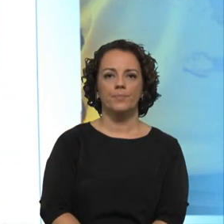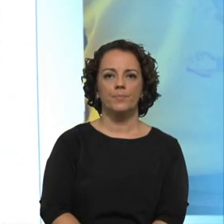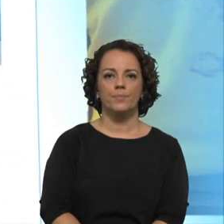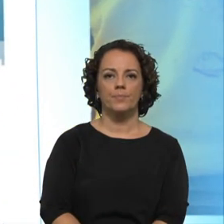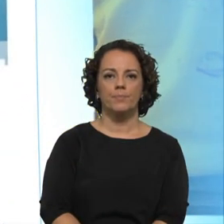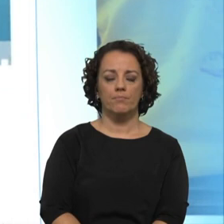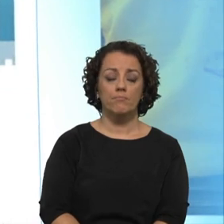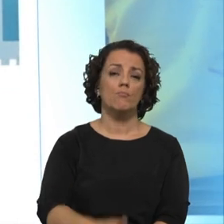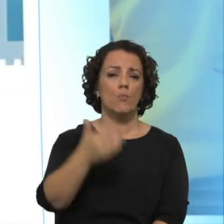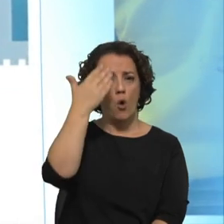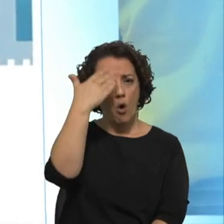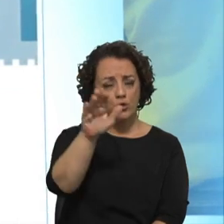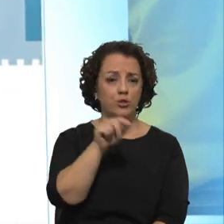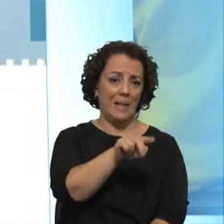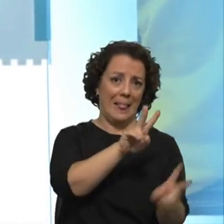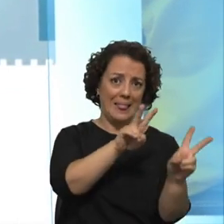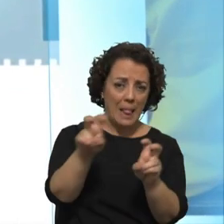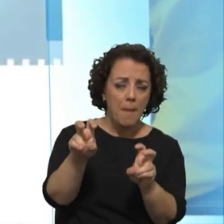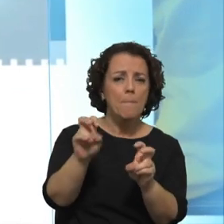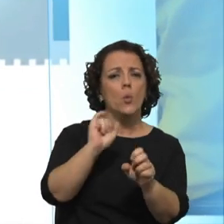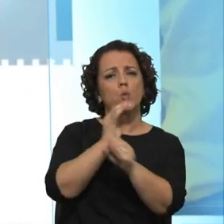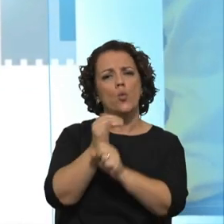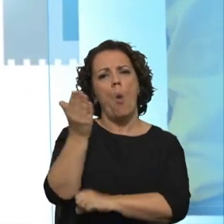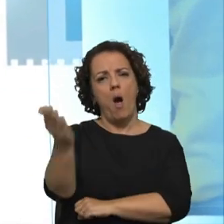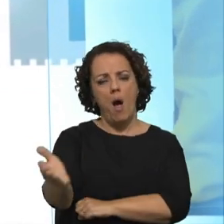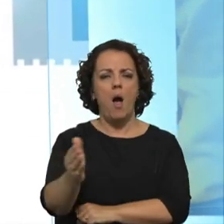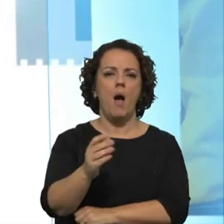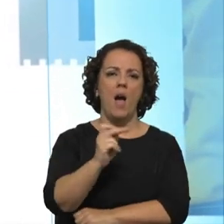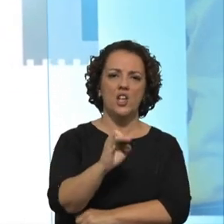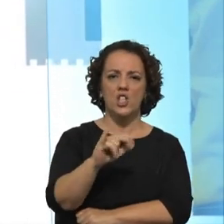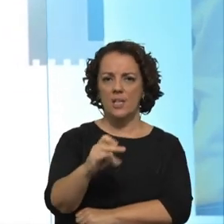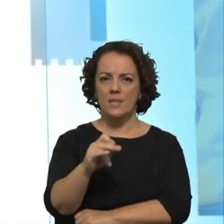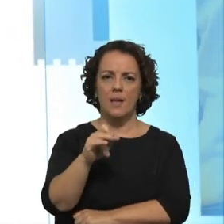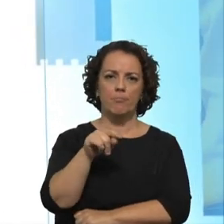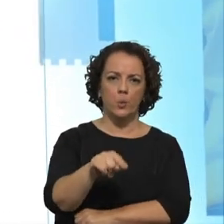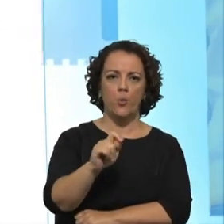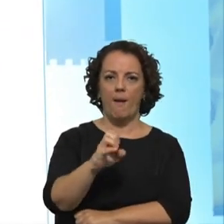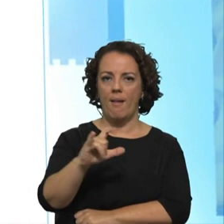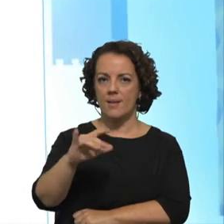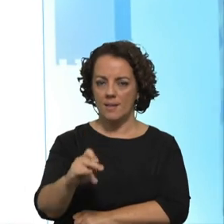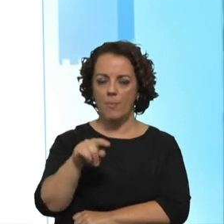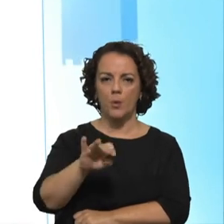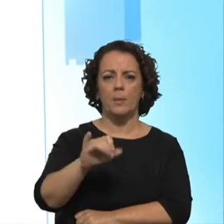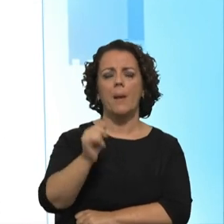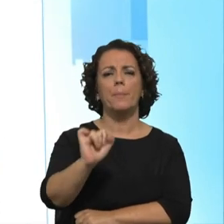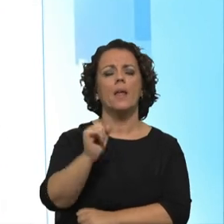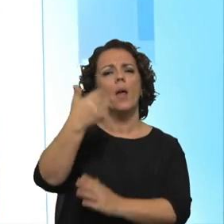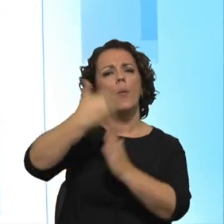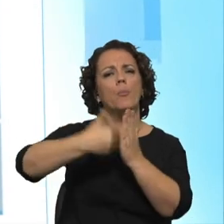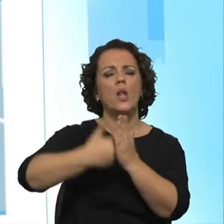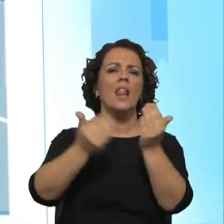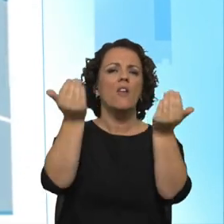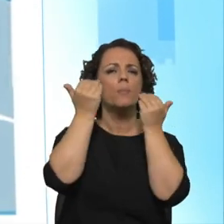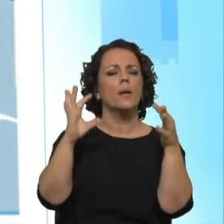Podem acompanhar estes temas em agência.eclesia.pt, que é o portal informativo da Igreja Católica em Portugal.